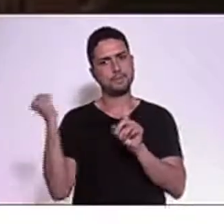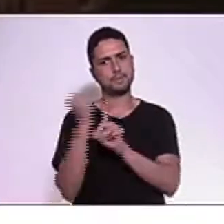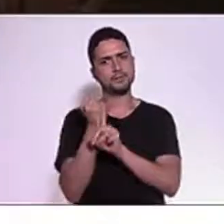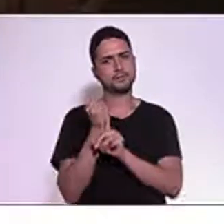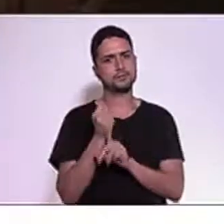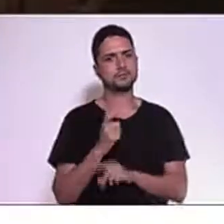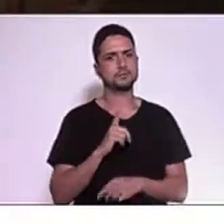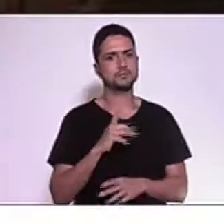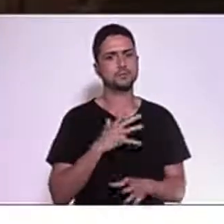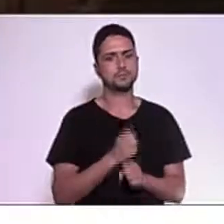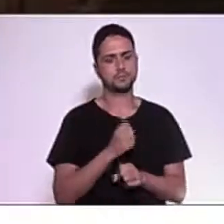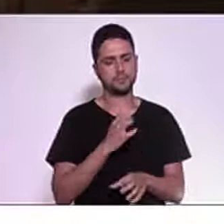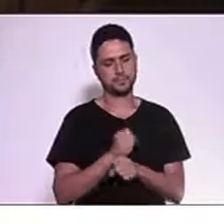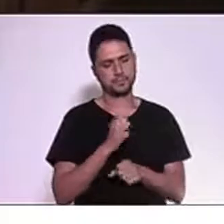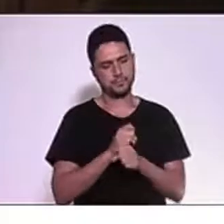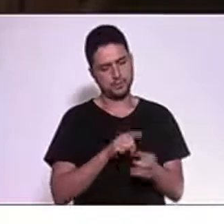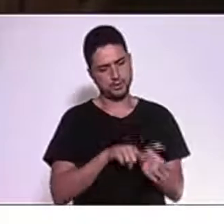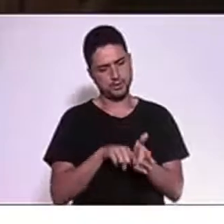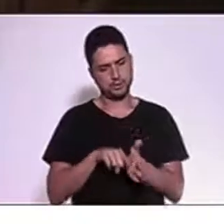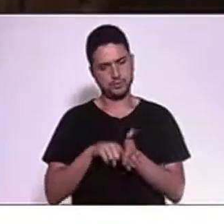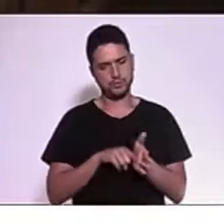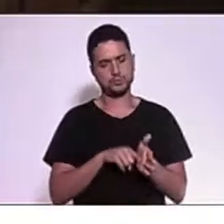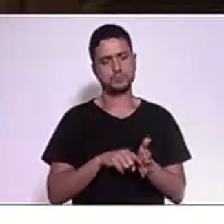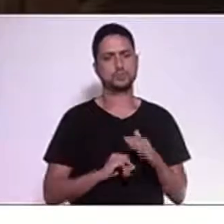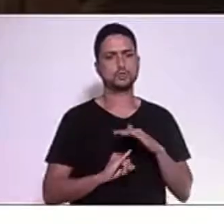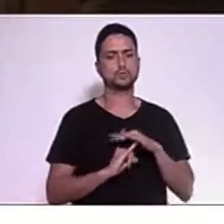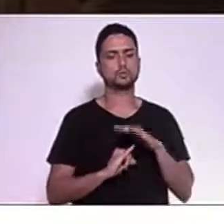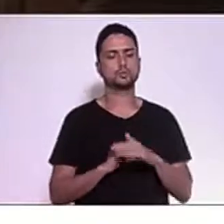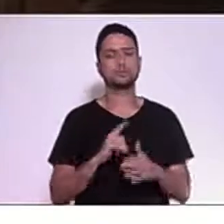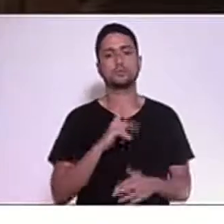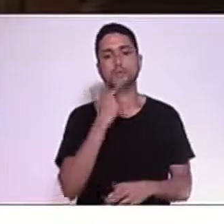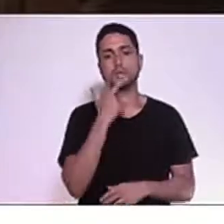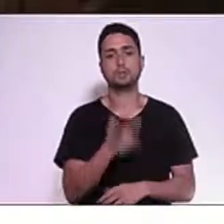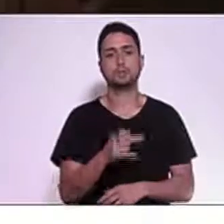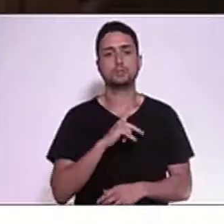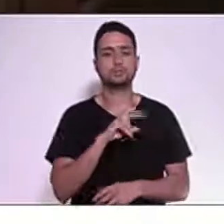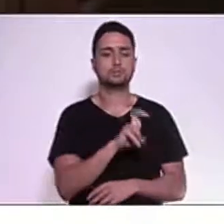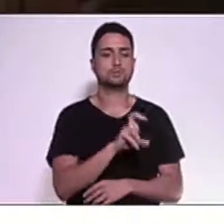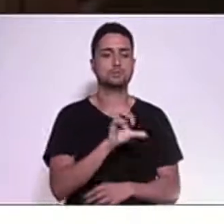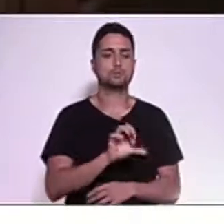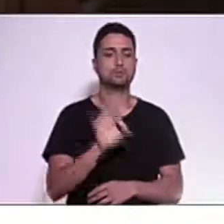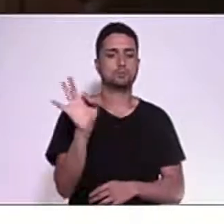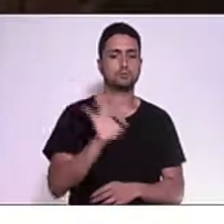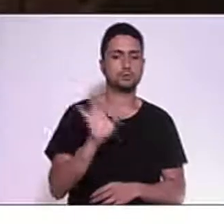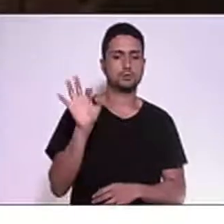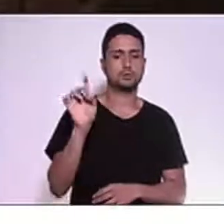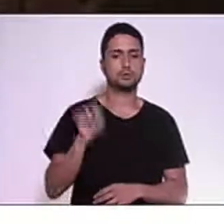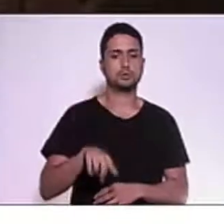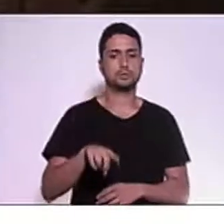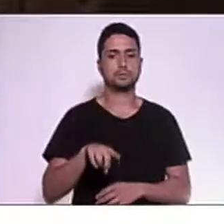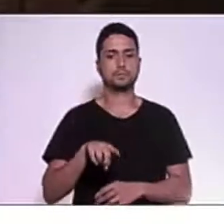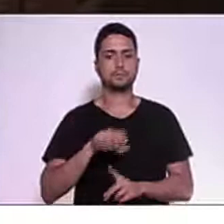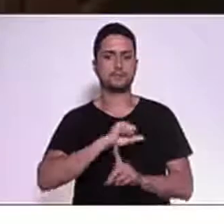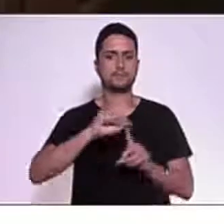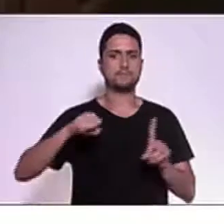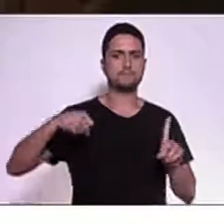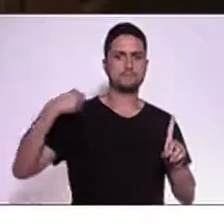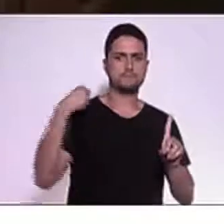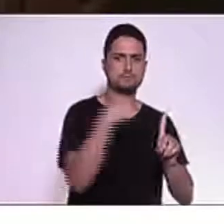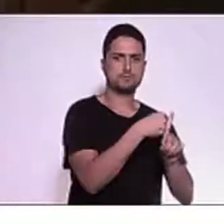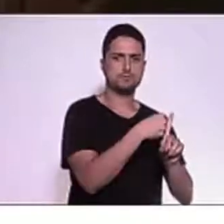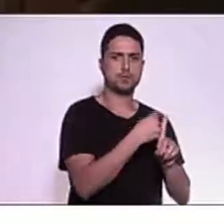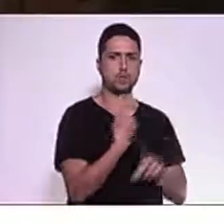pelo Instituto Igarapé, demonstraram que 59% foram violências físicas, 2% violência